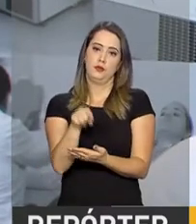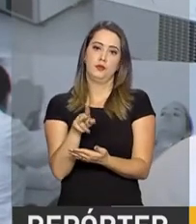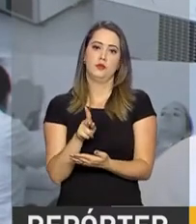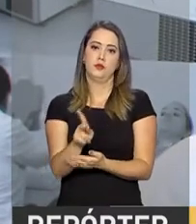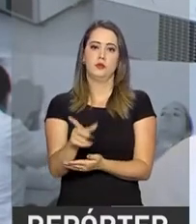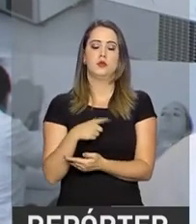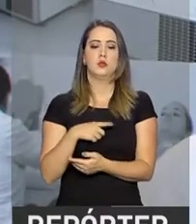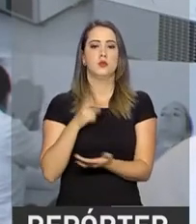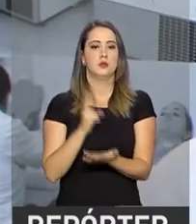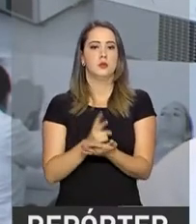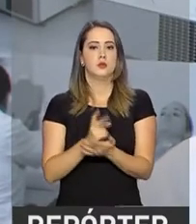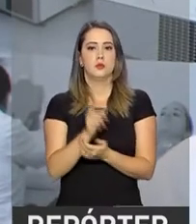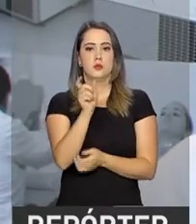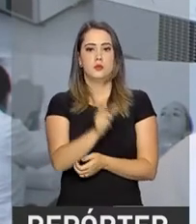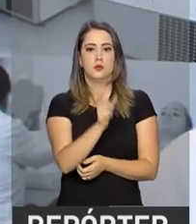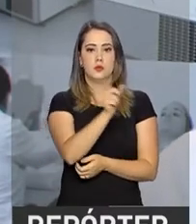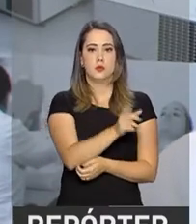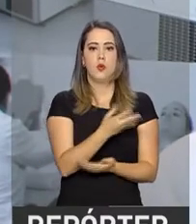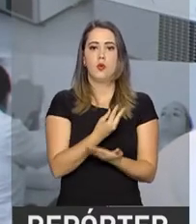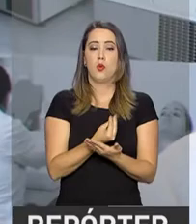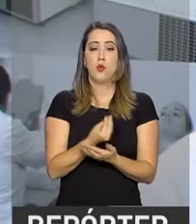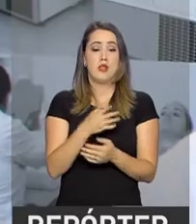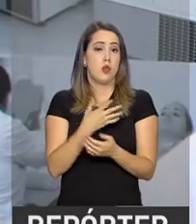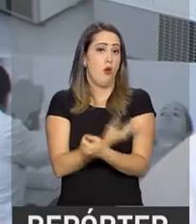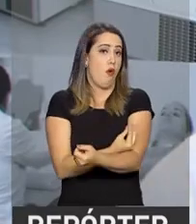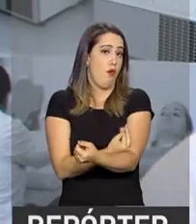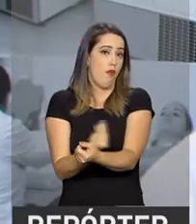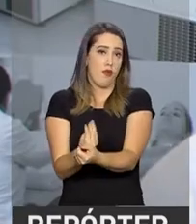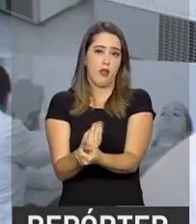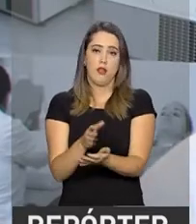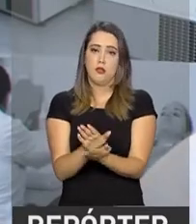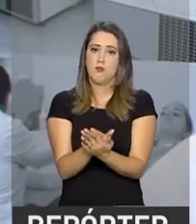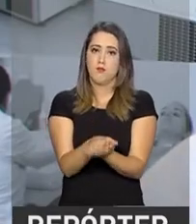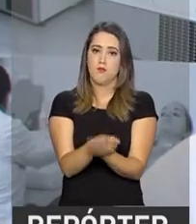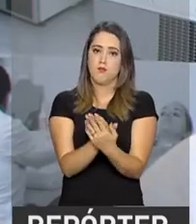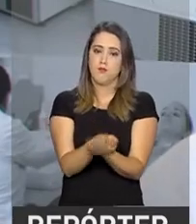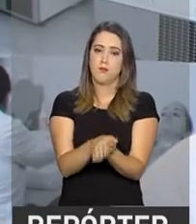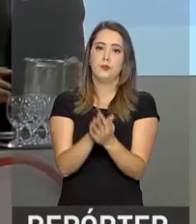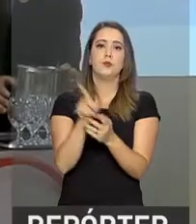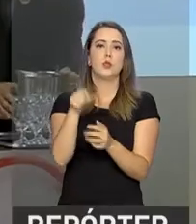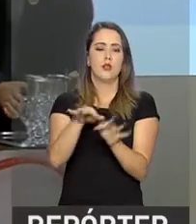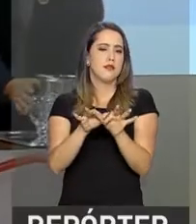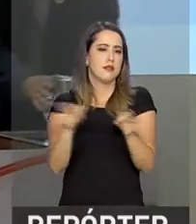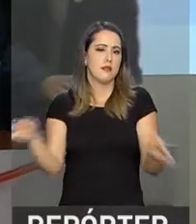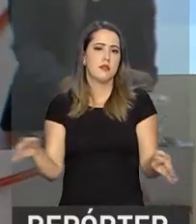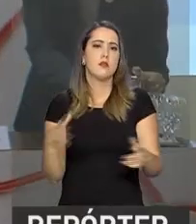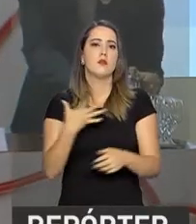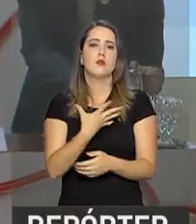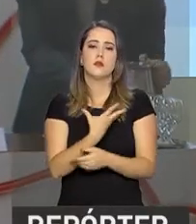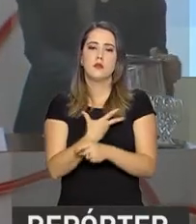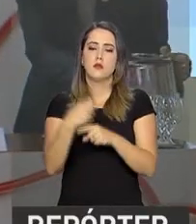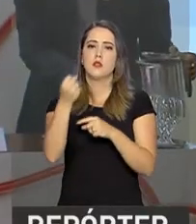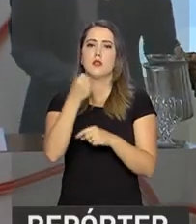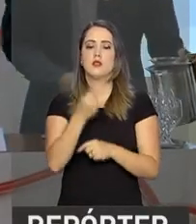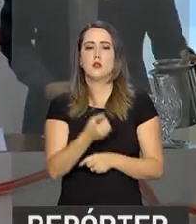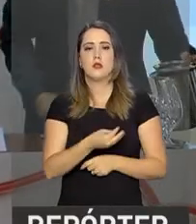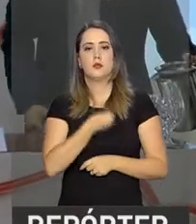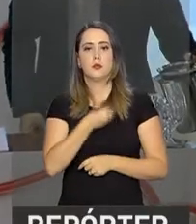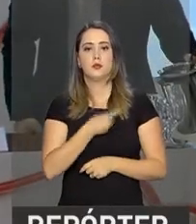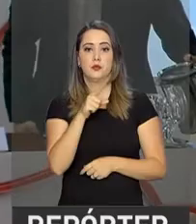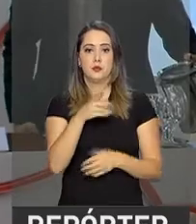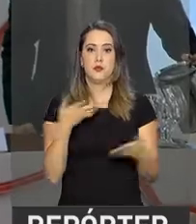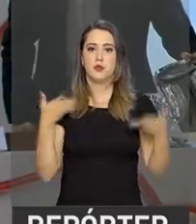feliz em ajudar as pessoas com uma simples doação de sangue que pode salvar vidas. Dário é um dos participantes da campanha